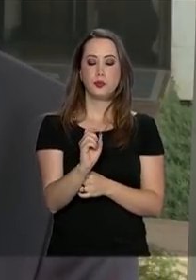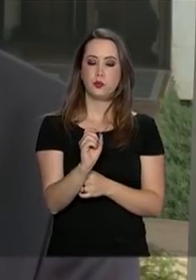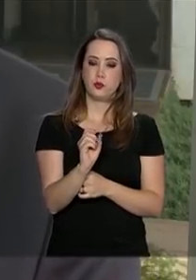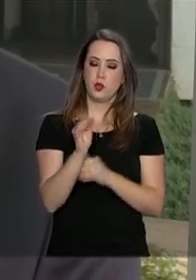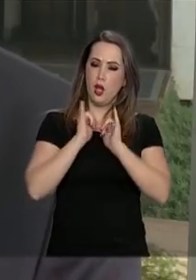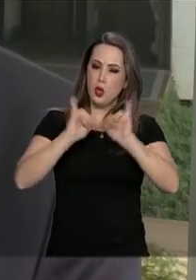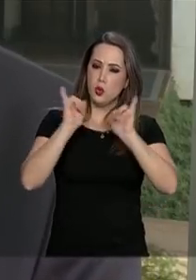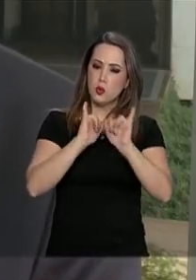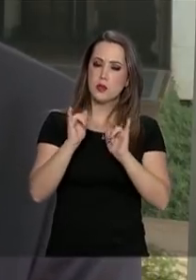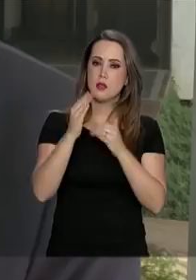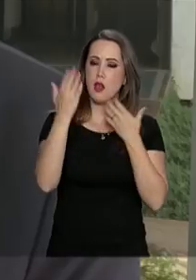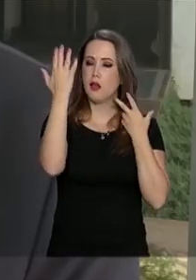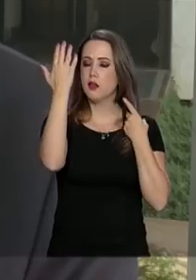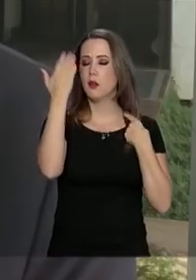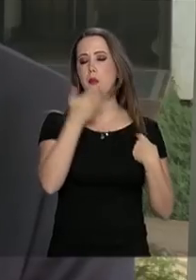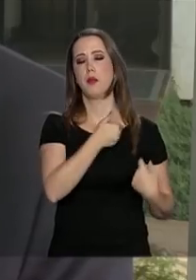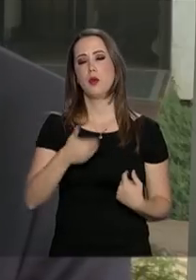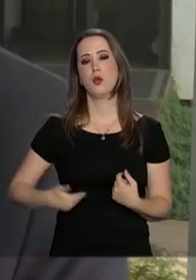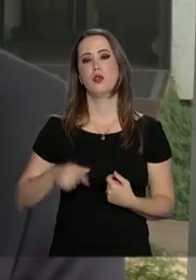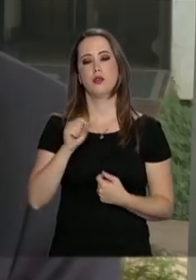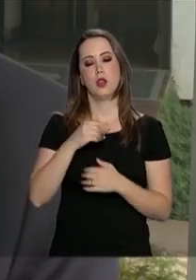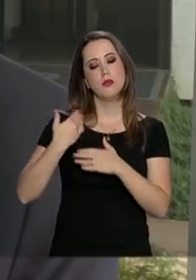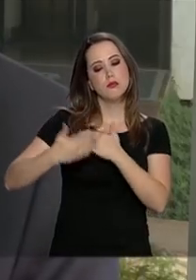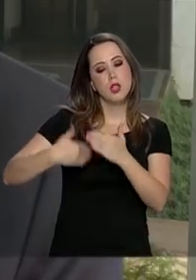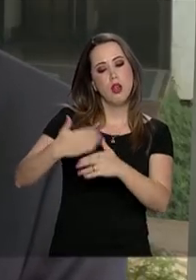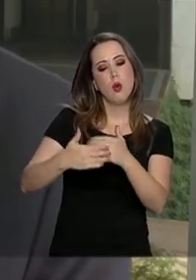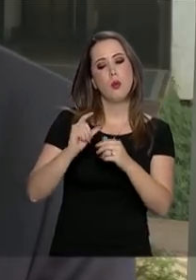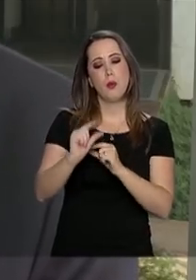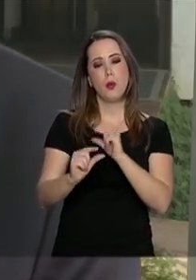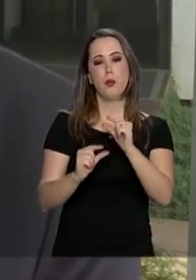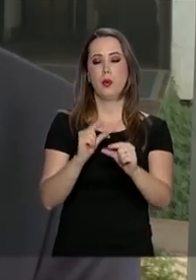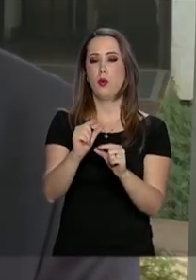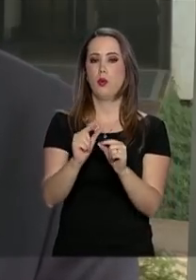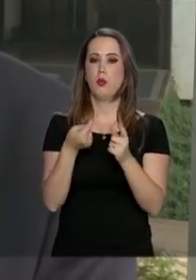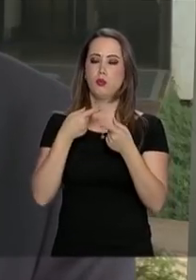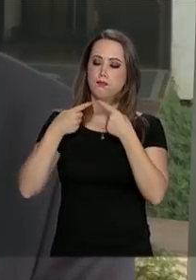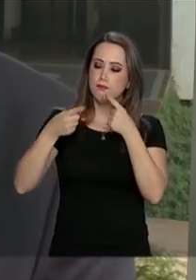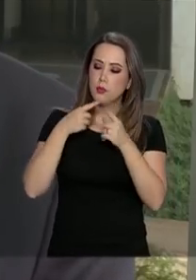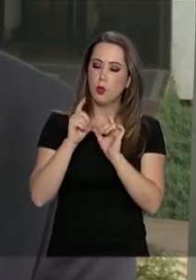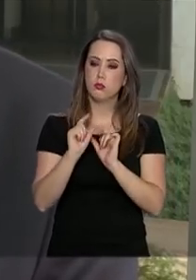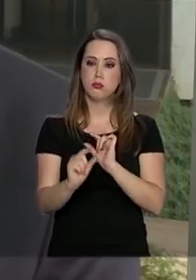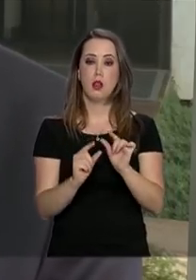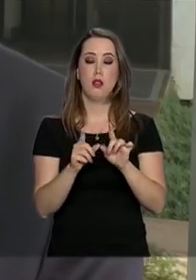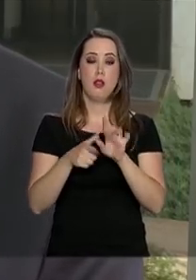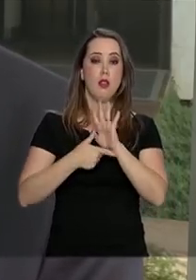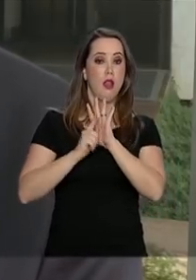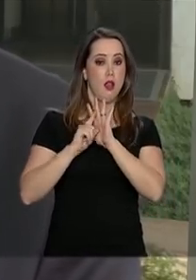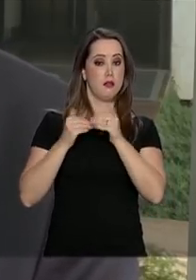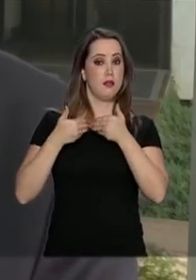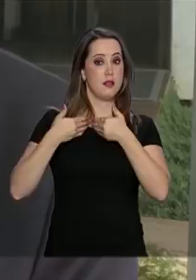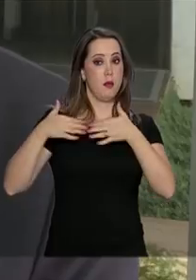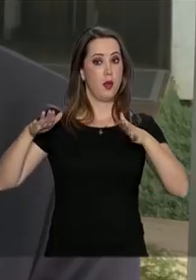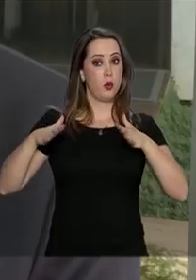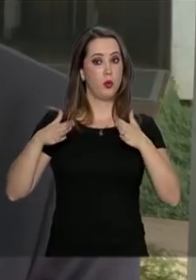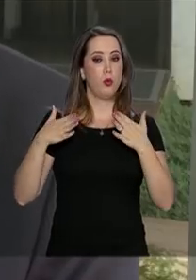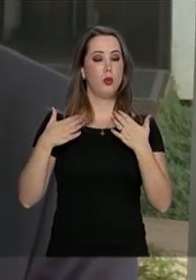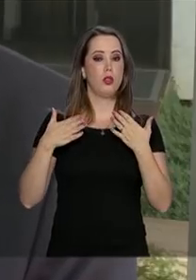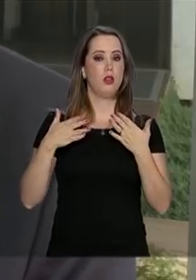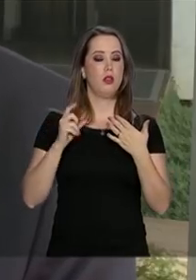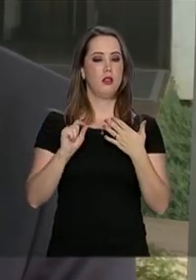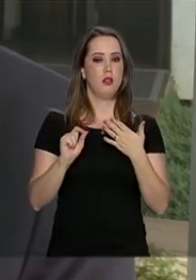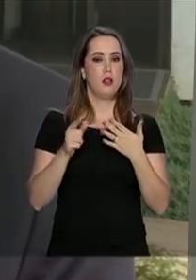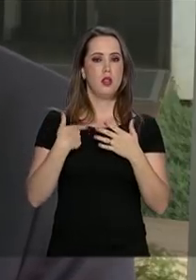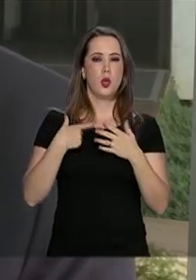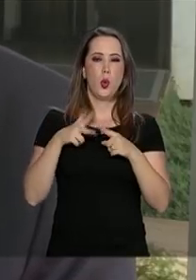governo seja feita, sim, de forma gradual, segura e negociada. E que, antes dessa abertura, se corrijam